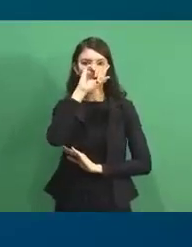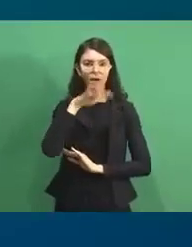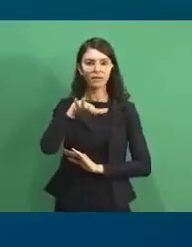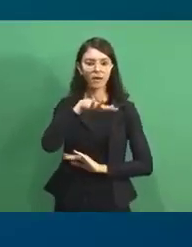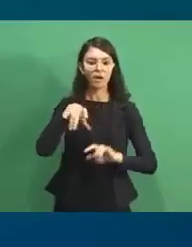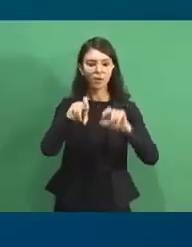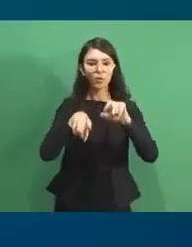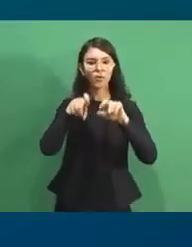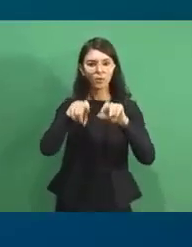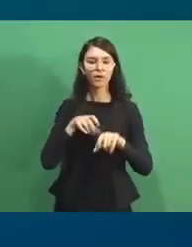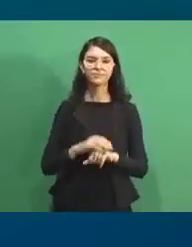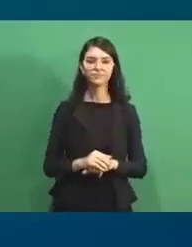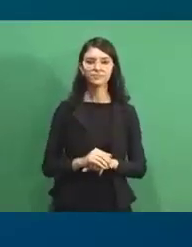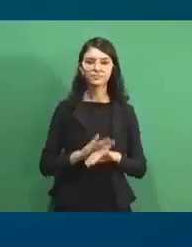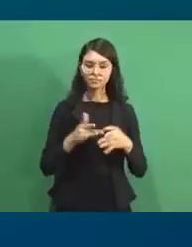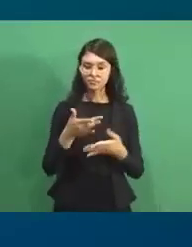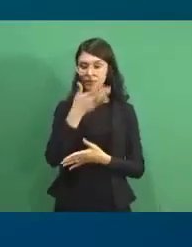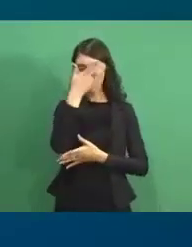Fala, pessoal.